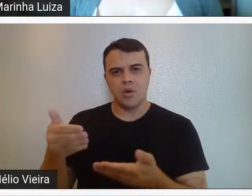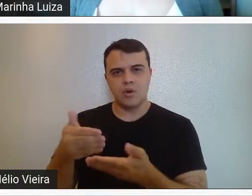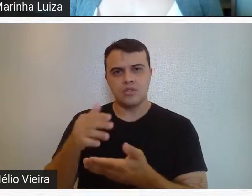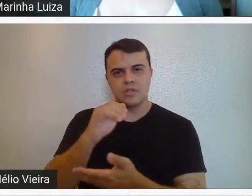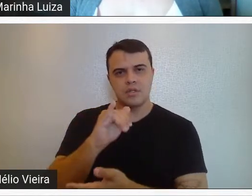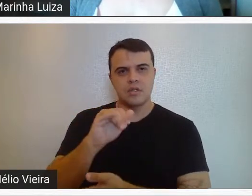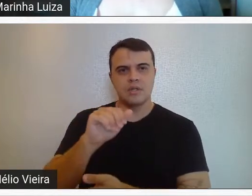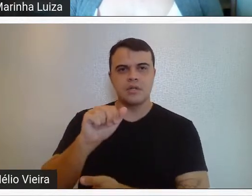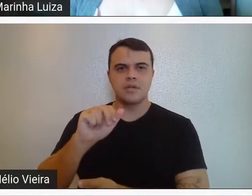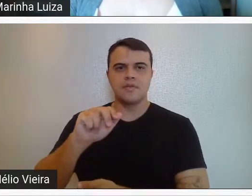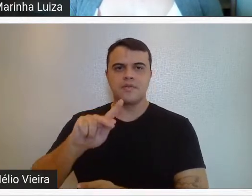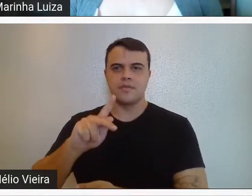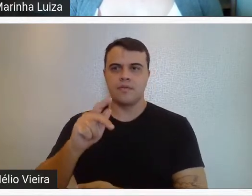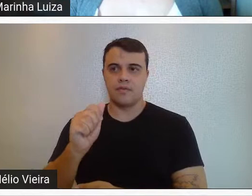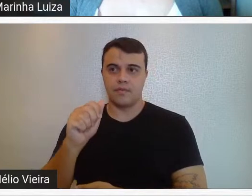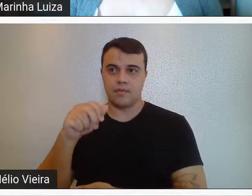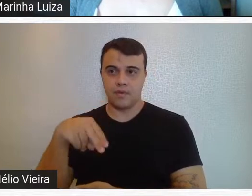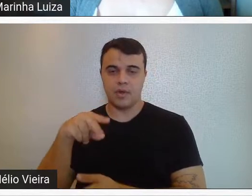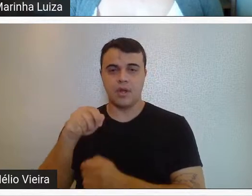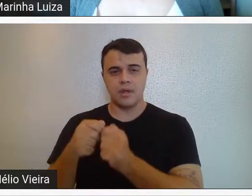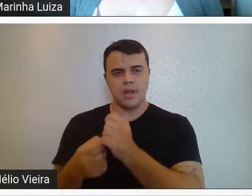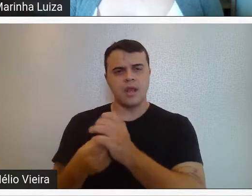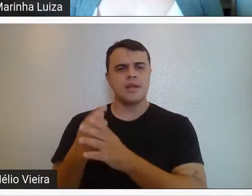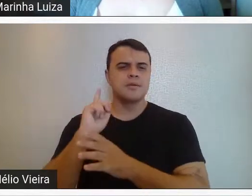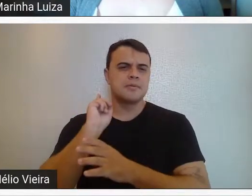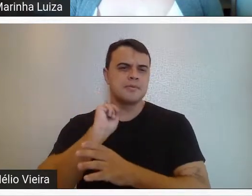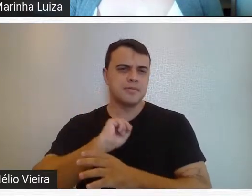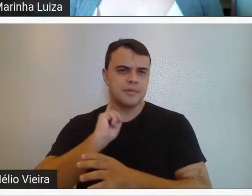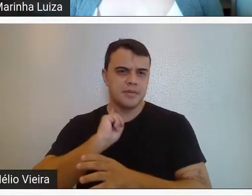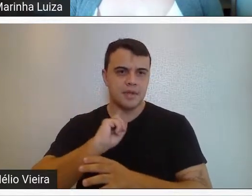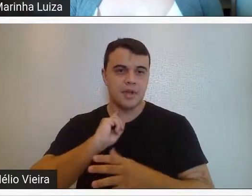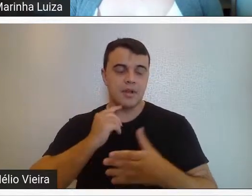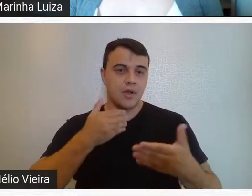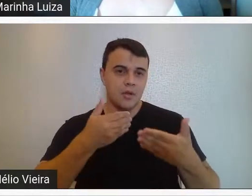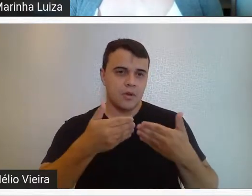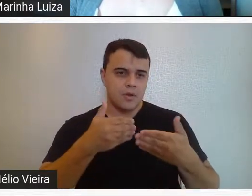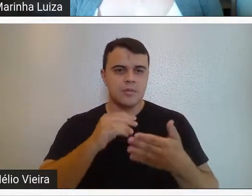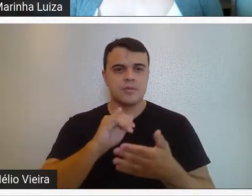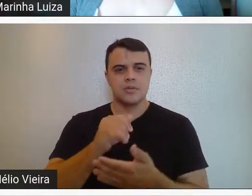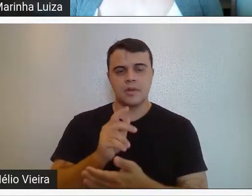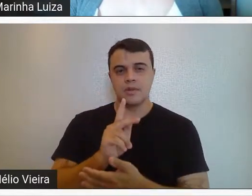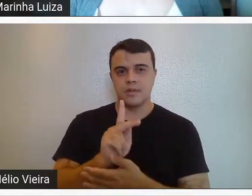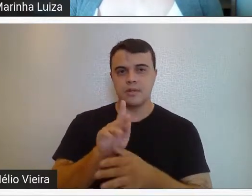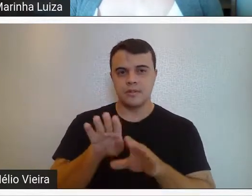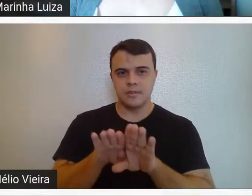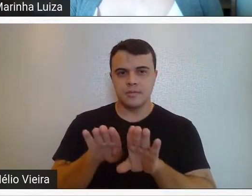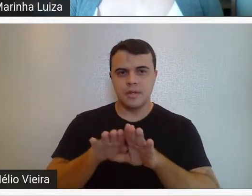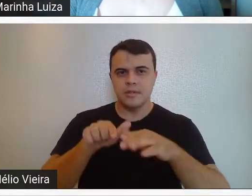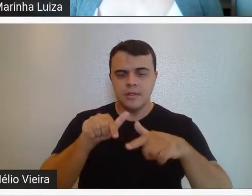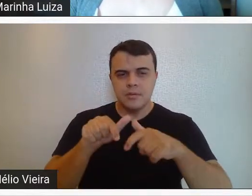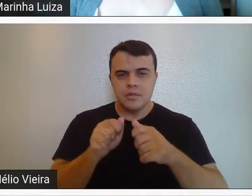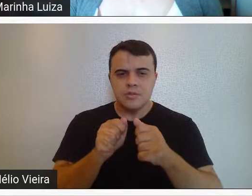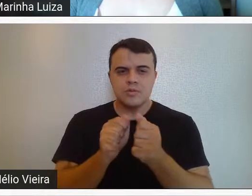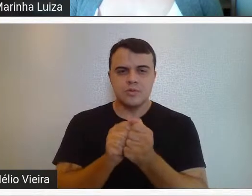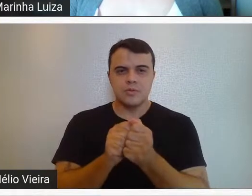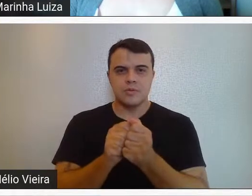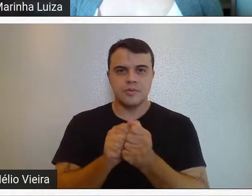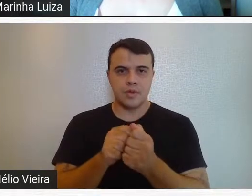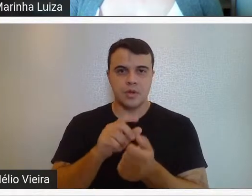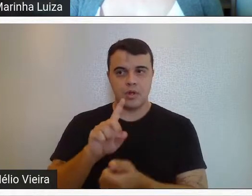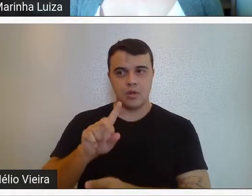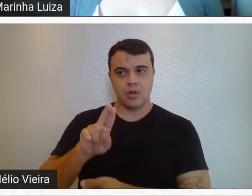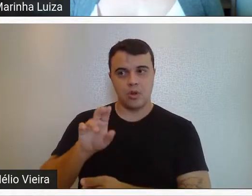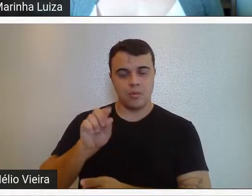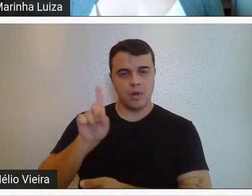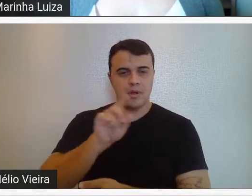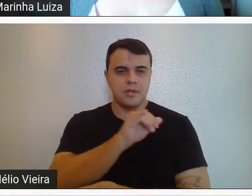IFAM. Então, ele como mineiro e como interlocutor com o JK e trabalhando junto com o Drummond lá